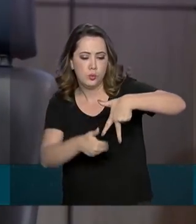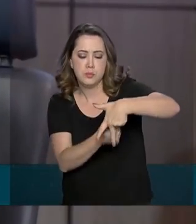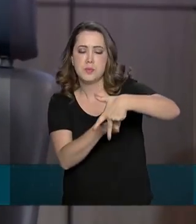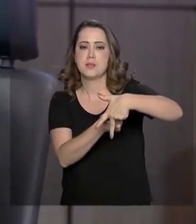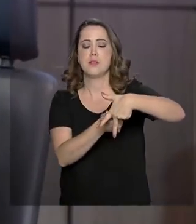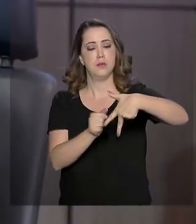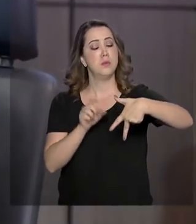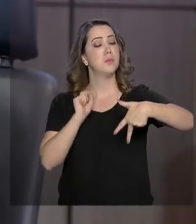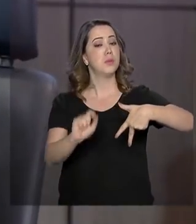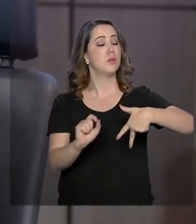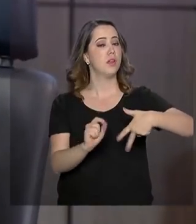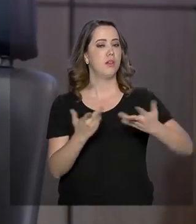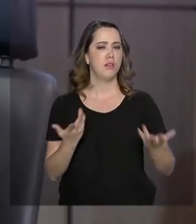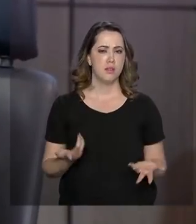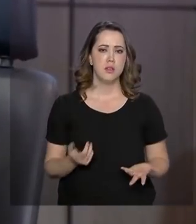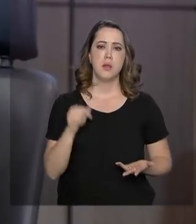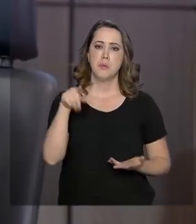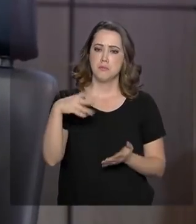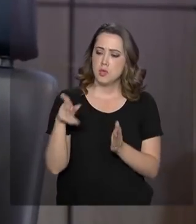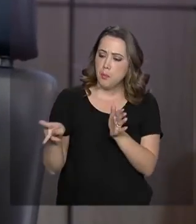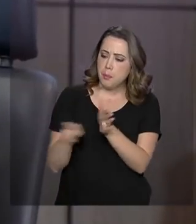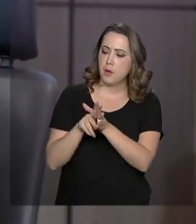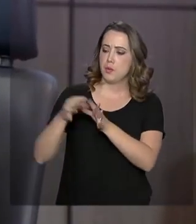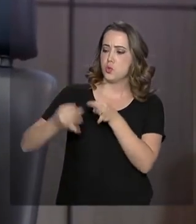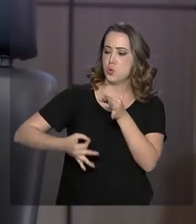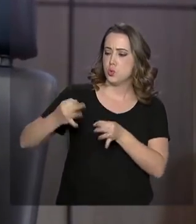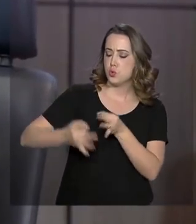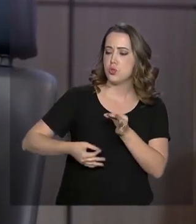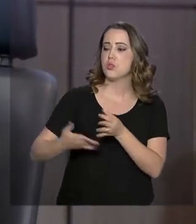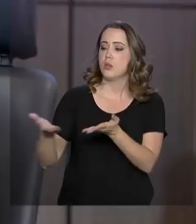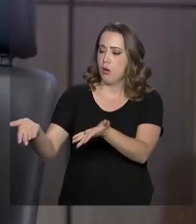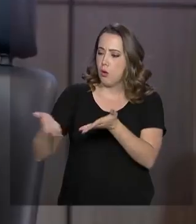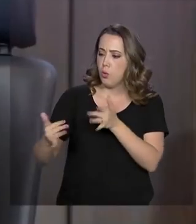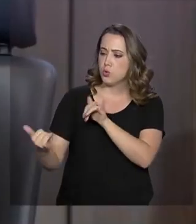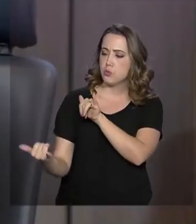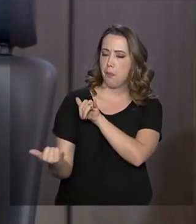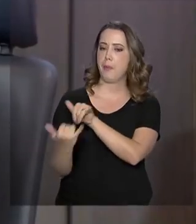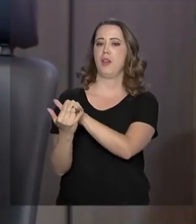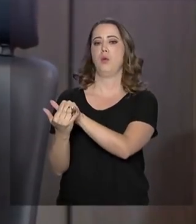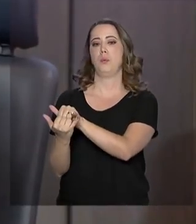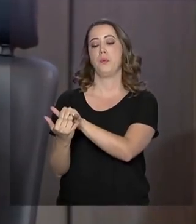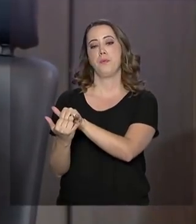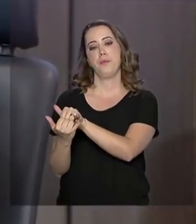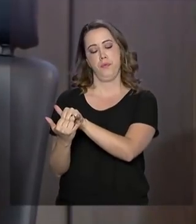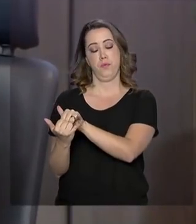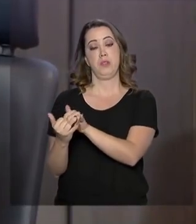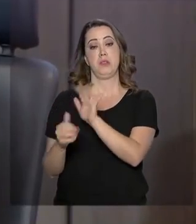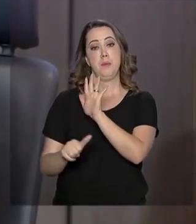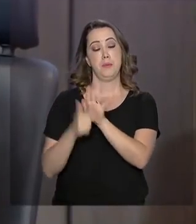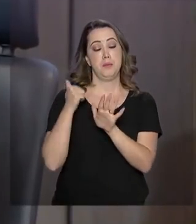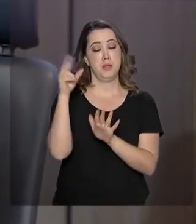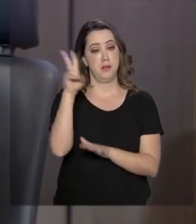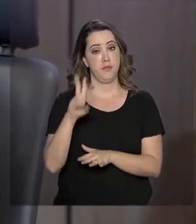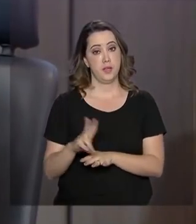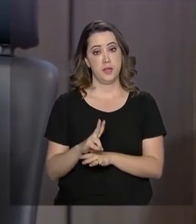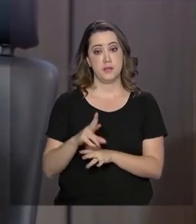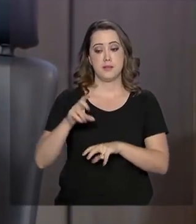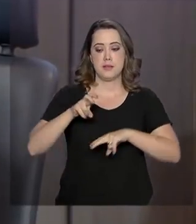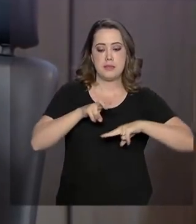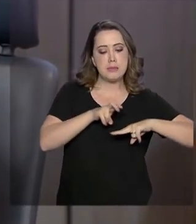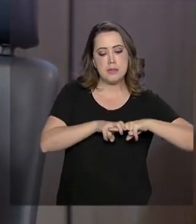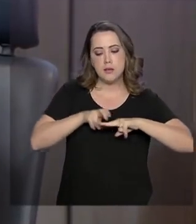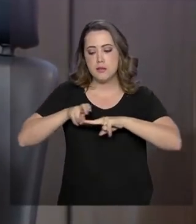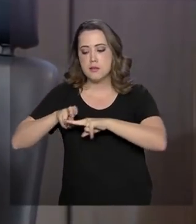do instrumento jurídico do Instituto do Acordo de Leniência. É a primeira vez que sentam à mesa juntos,